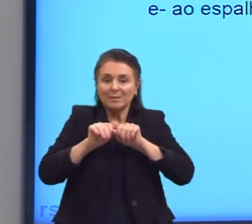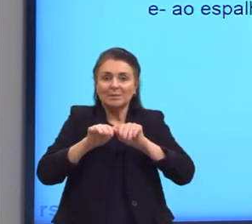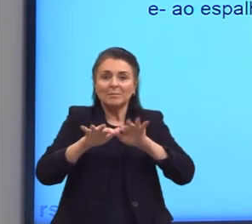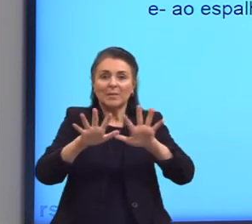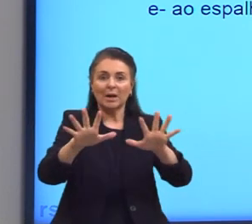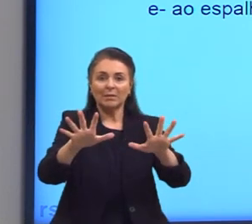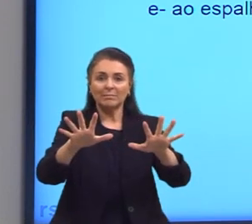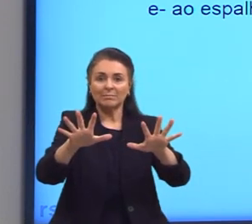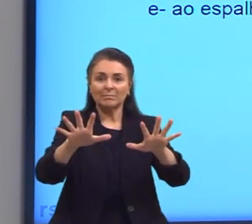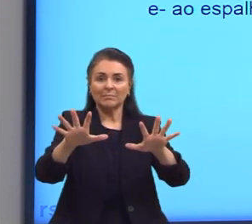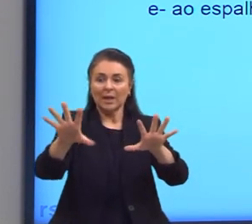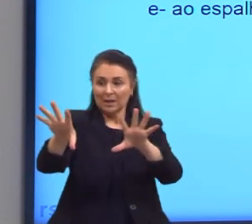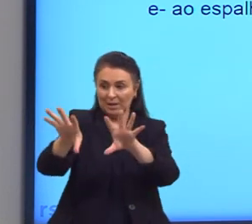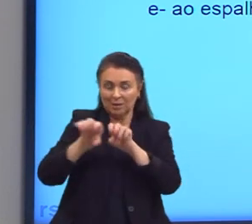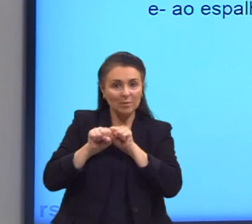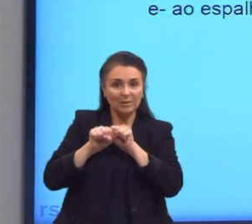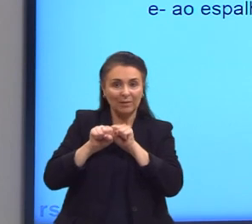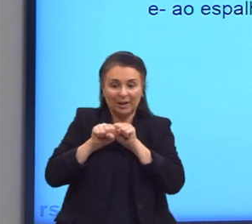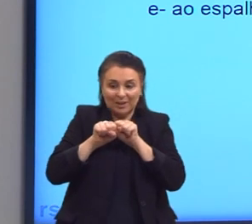dispersão.